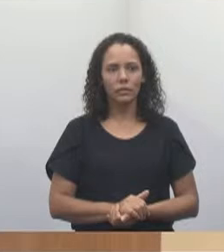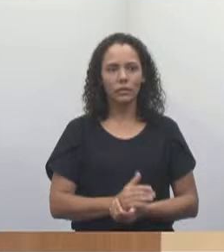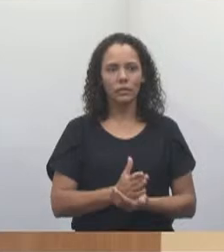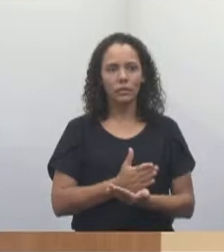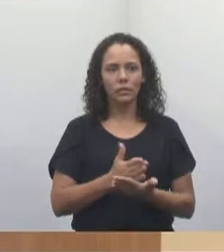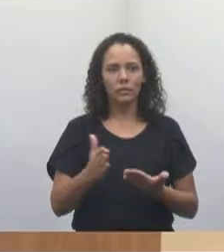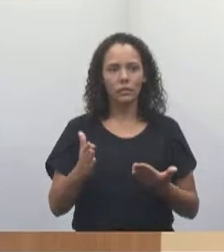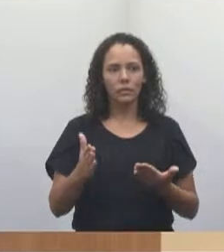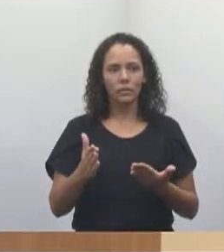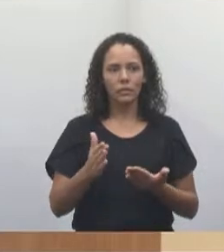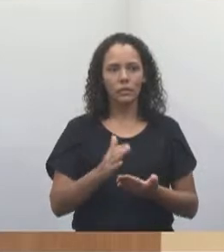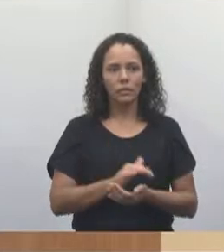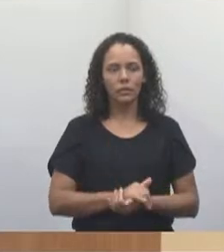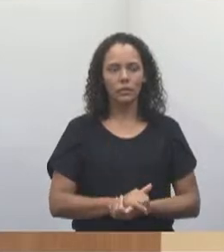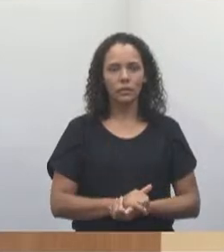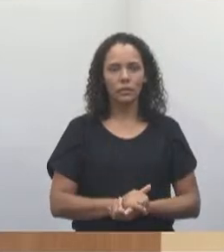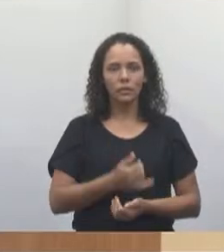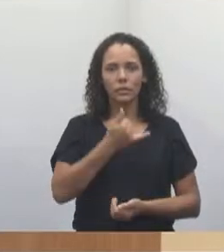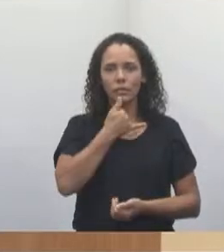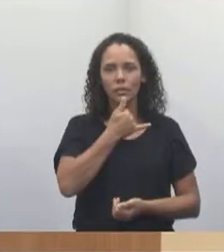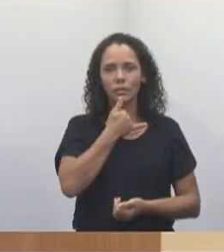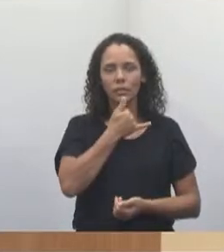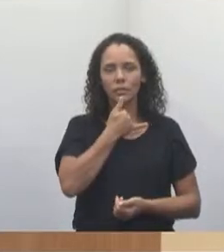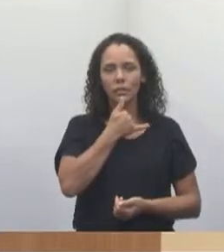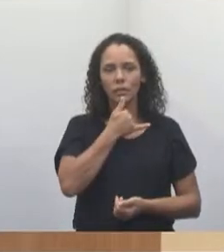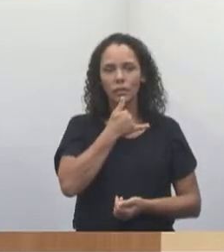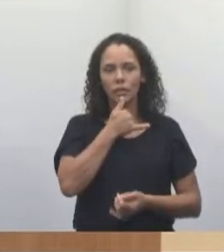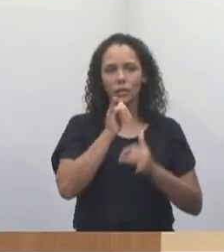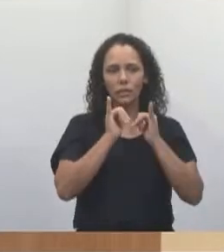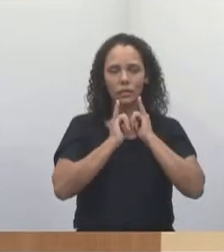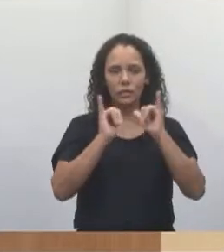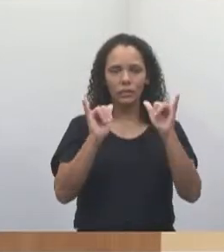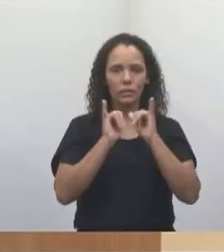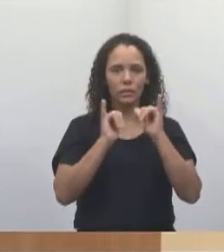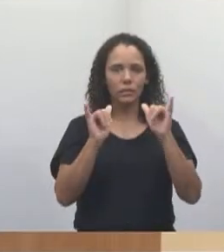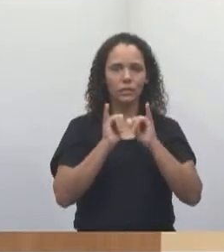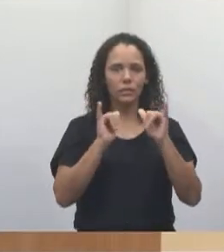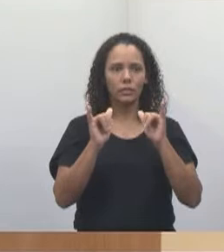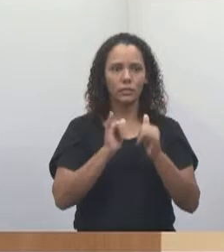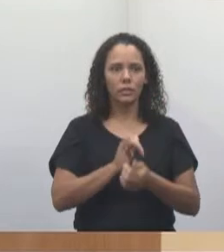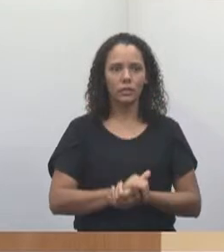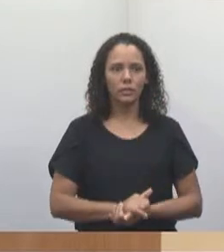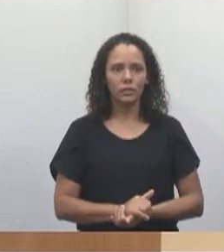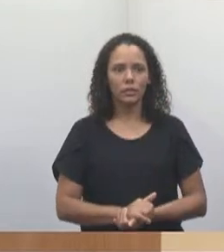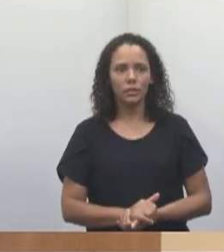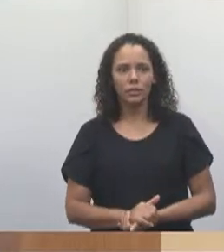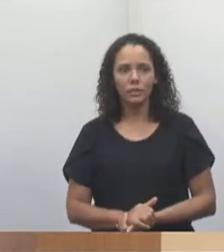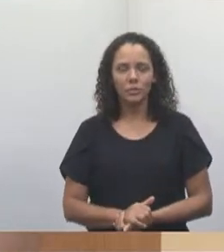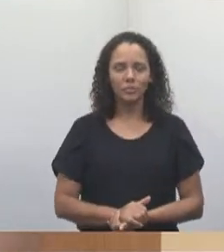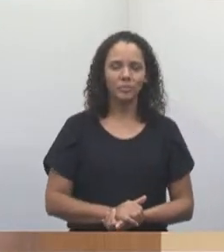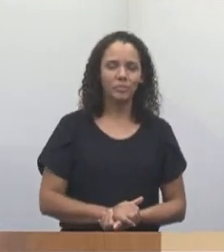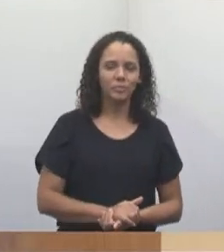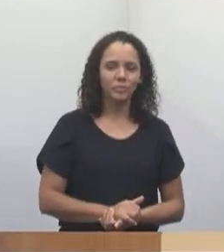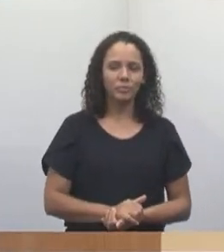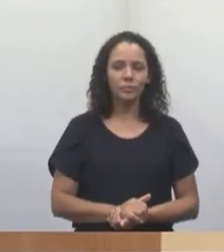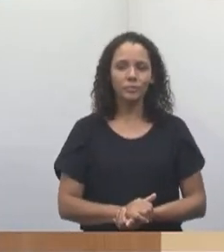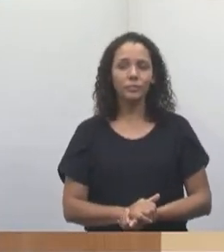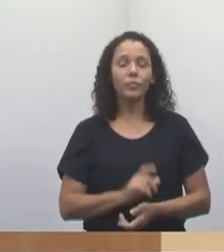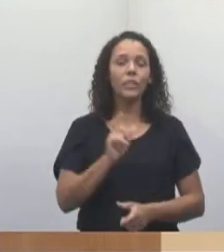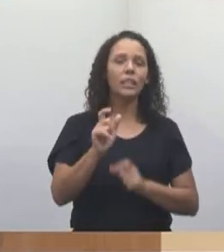triste notícia para a nossa cidade, inaceitável, inaceitável que uma